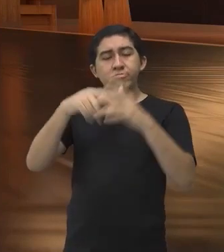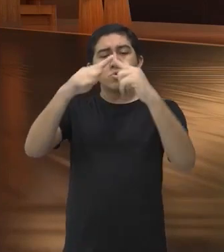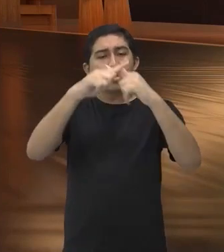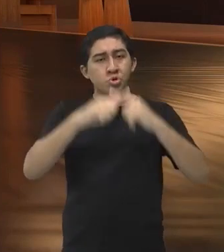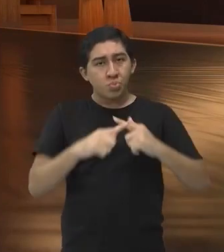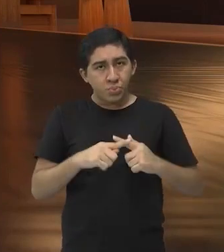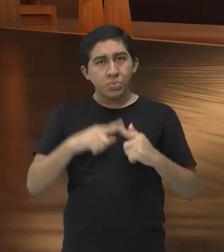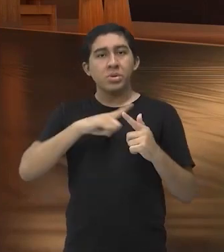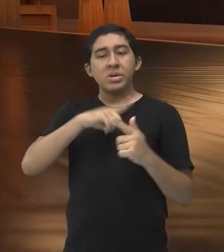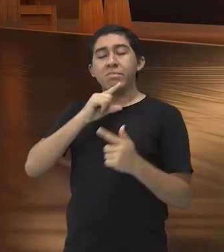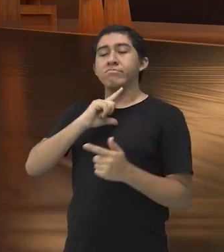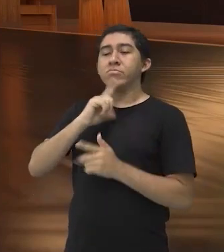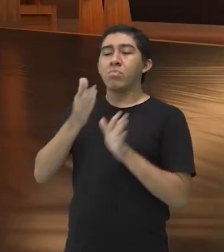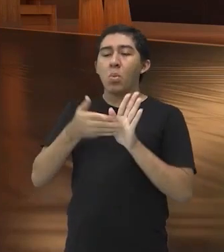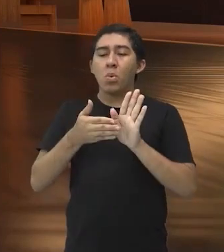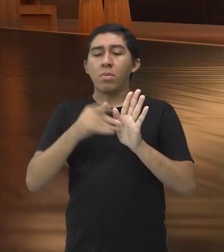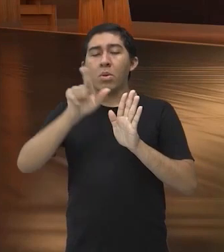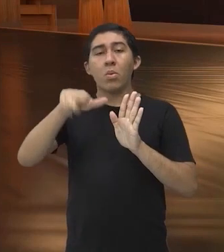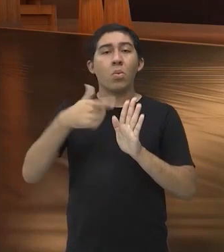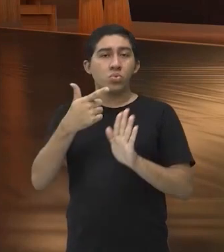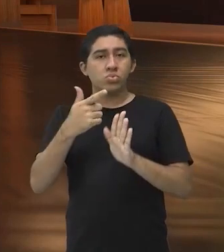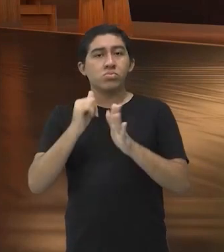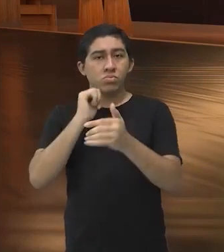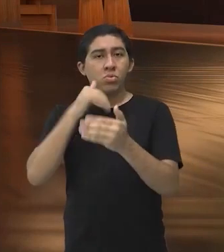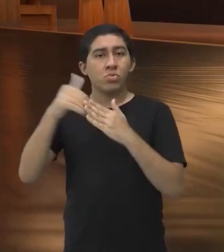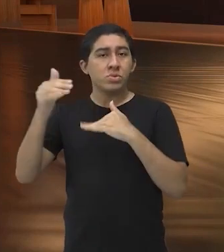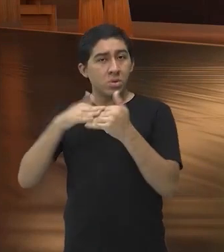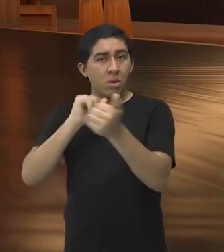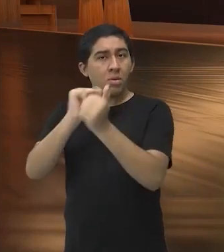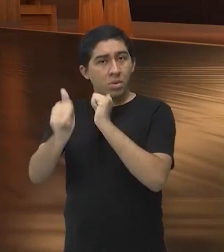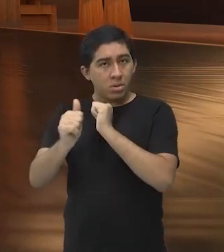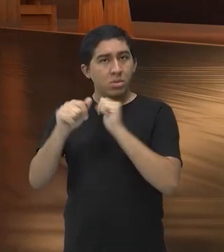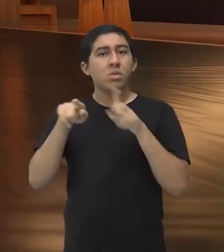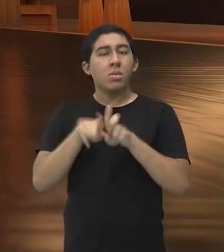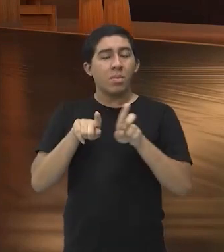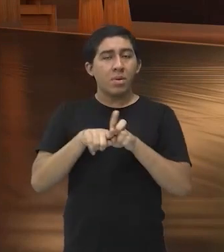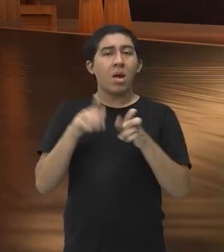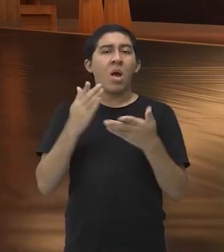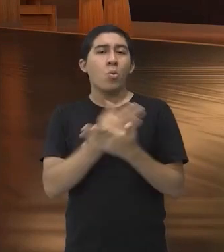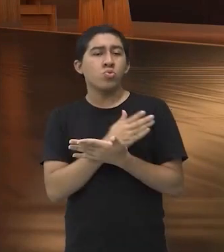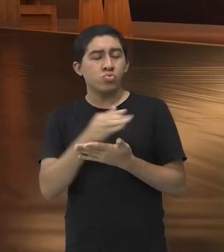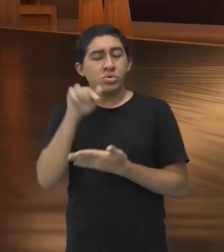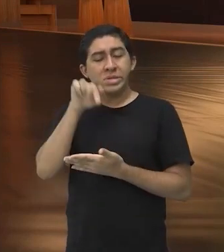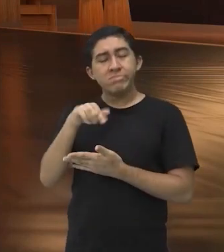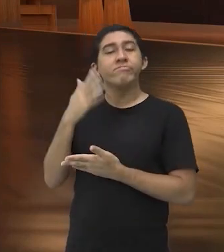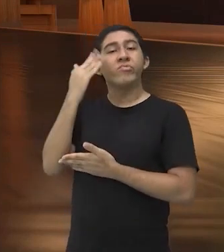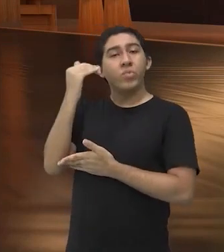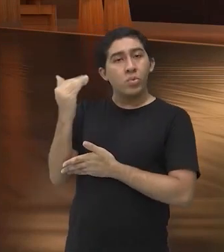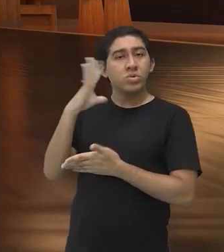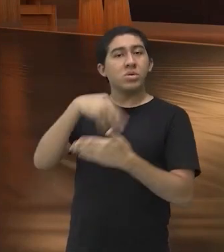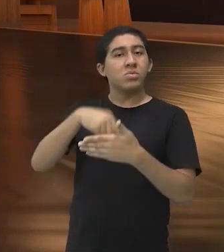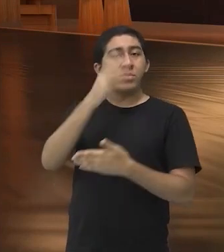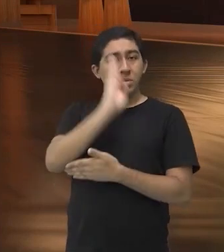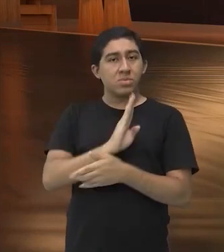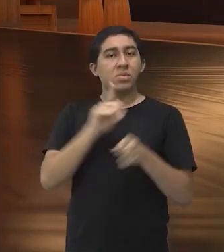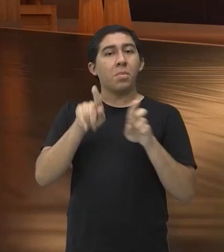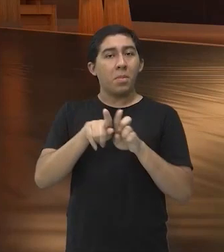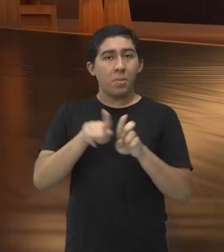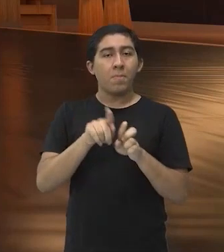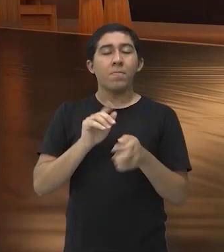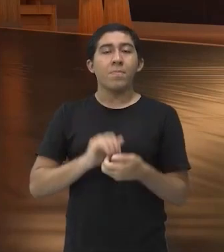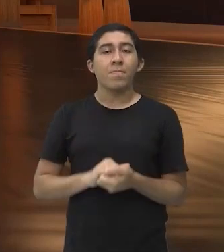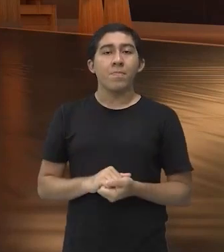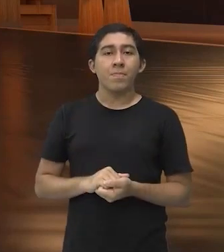para outros atletas, tá bom? Alguns desses atletas muito populares no país. E aí